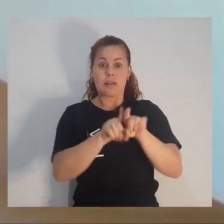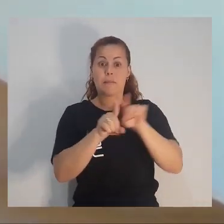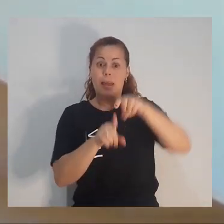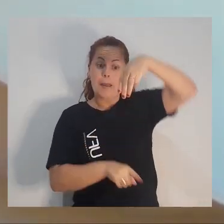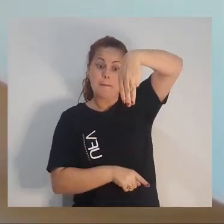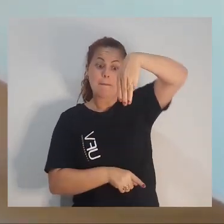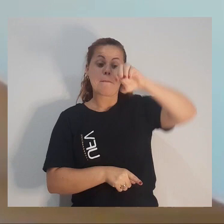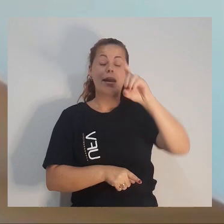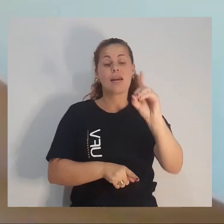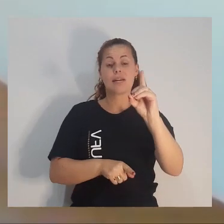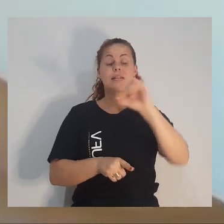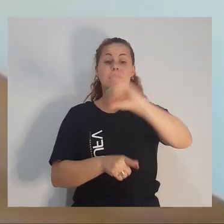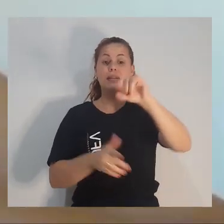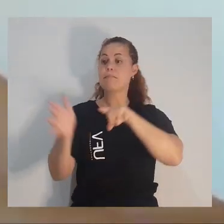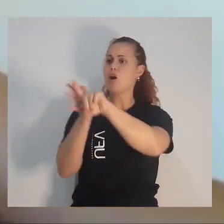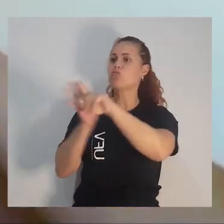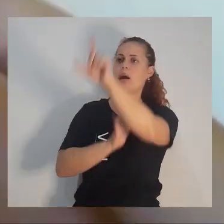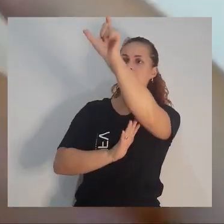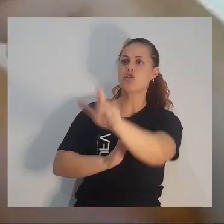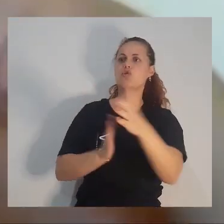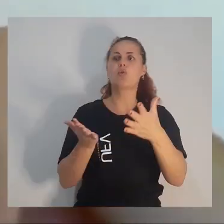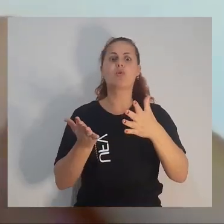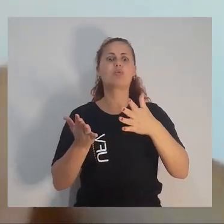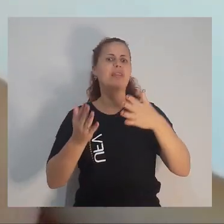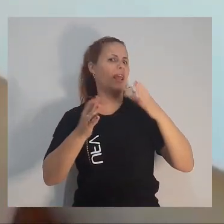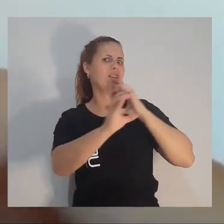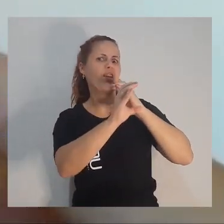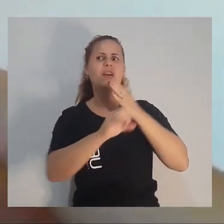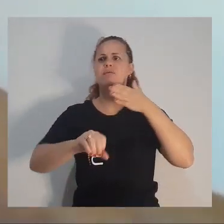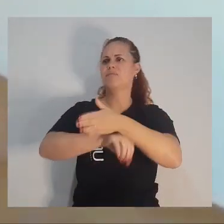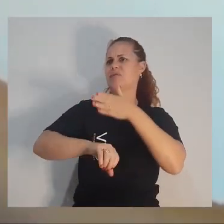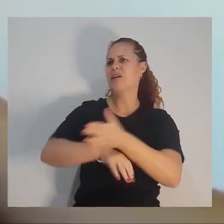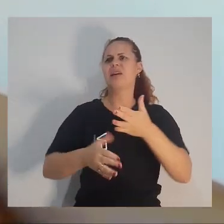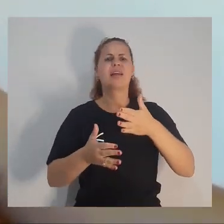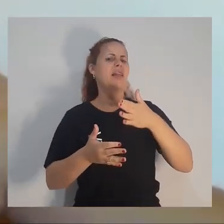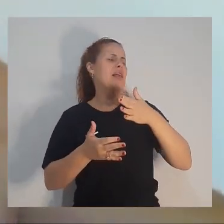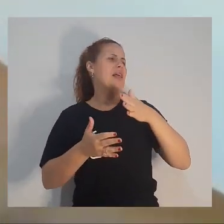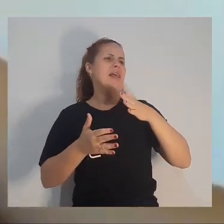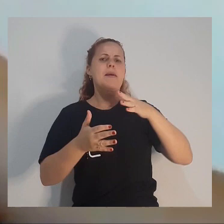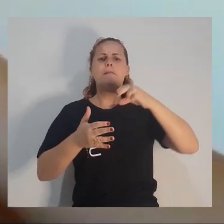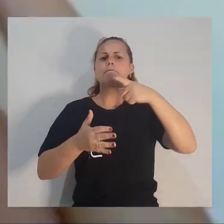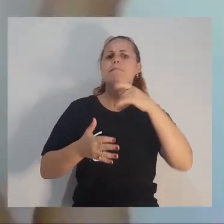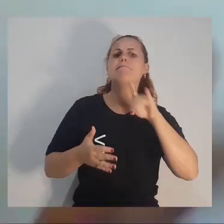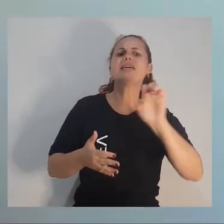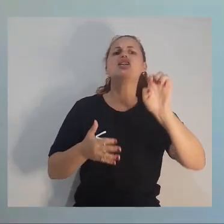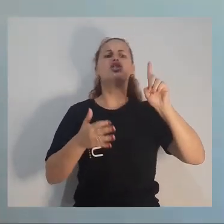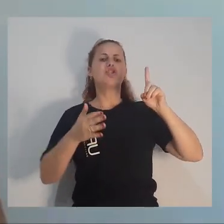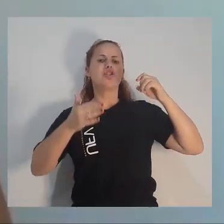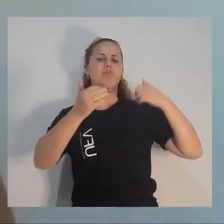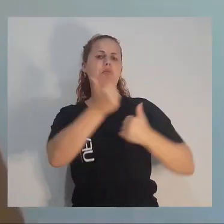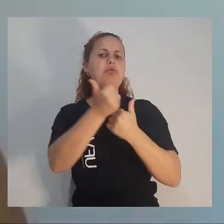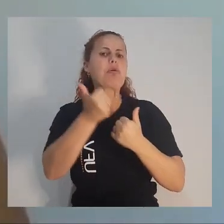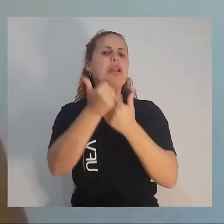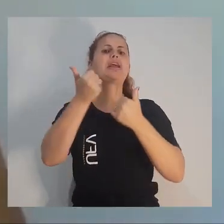Enfatizei o MED, mas se você perguntar para outra pessoa, a pessoa vai falar do engenheiro secretário, vai falar do ENAX, vai falar da Contamina, vai falar de UMIC, vai falar